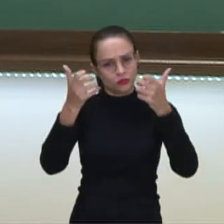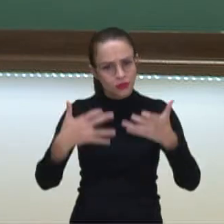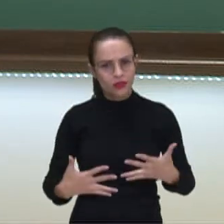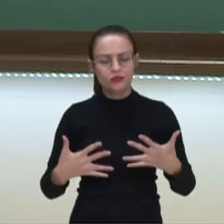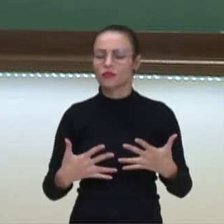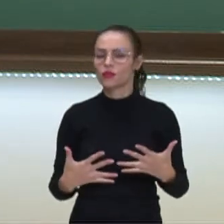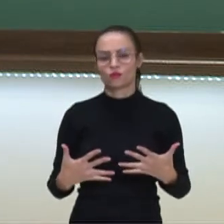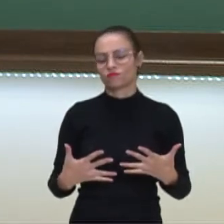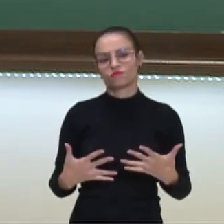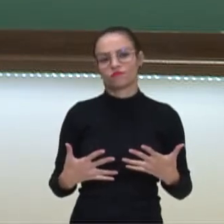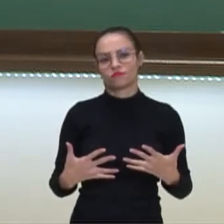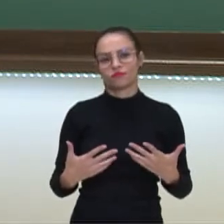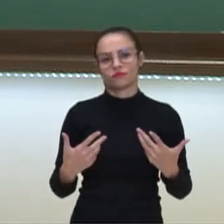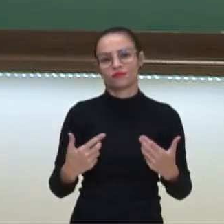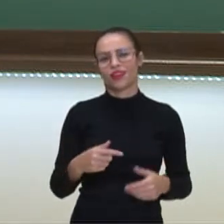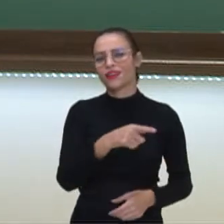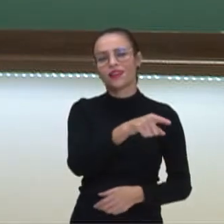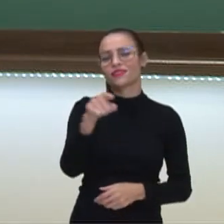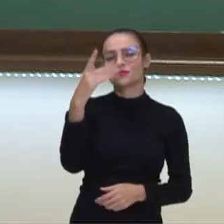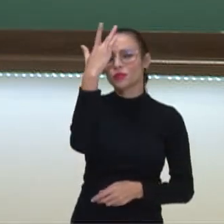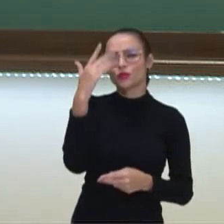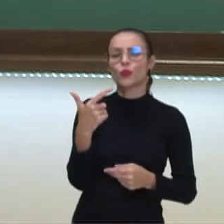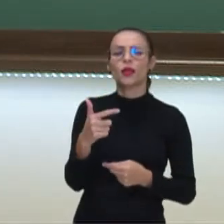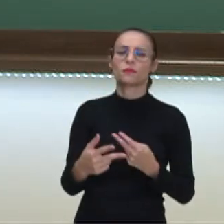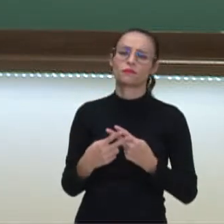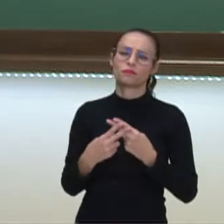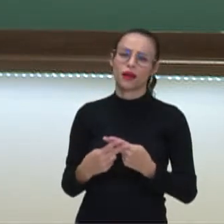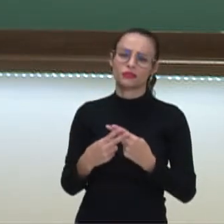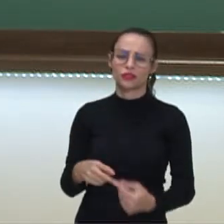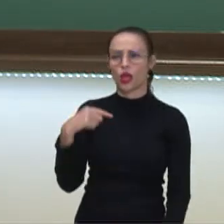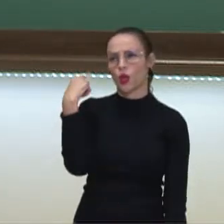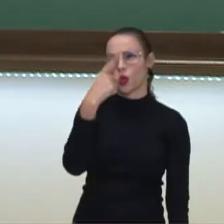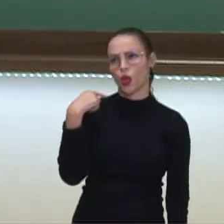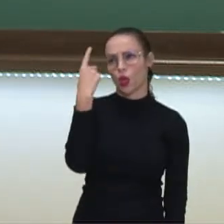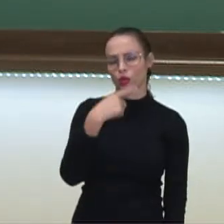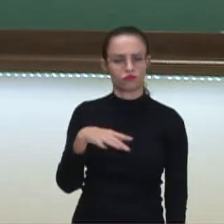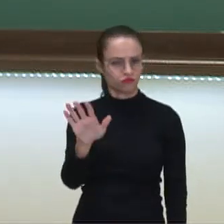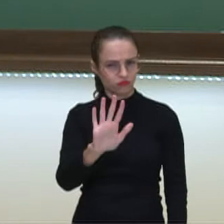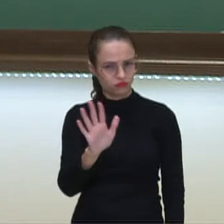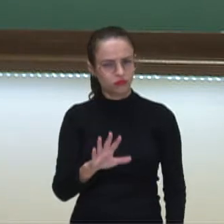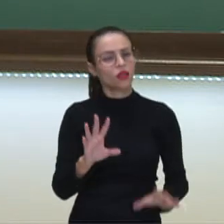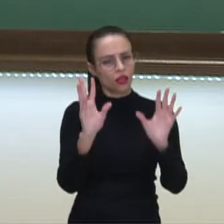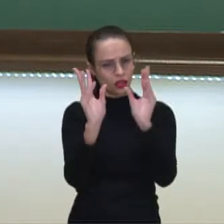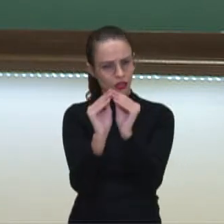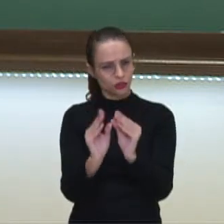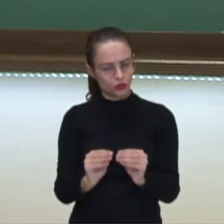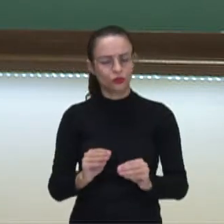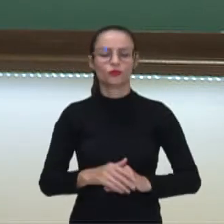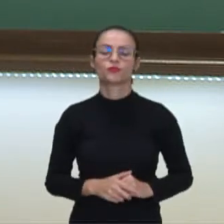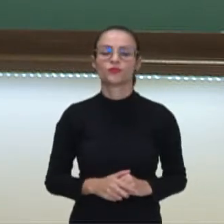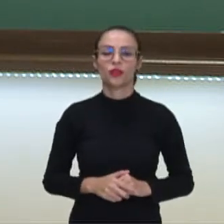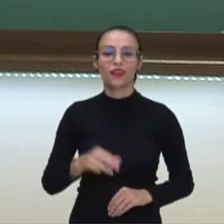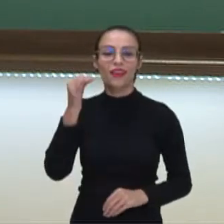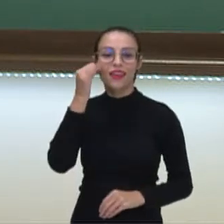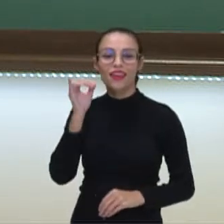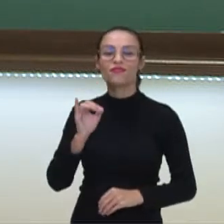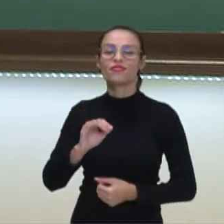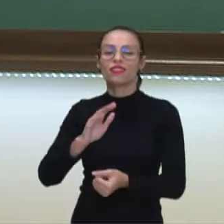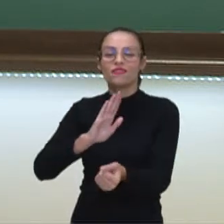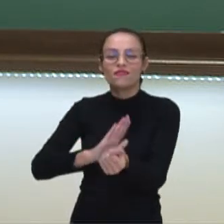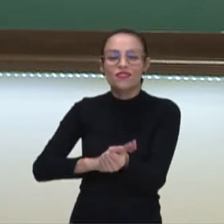aí vai ter paciência para um discurso de horas. Sintetize o que você vai dizer. Evite vícios de